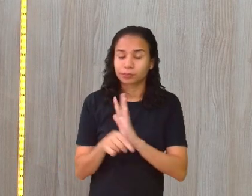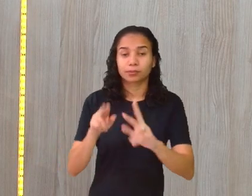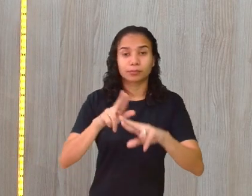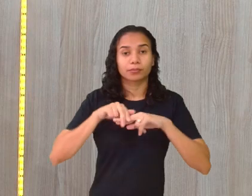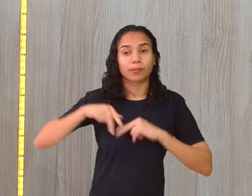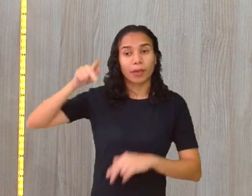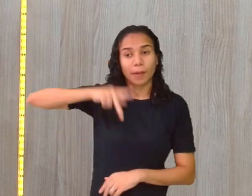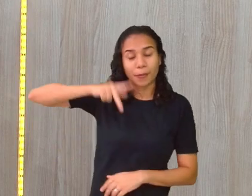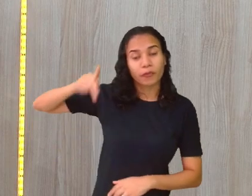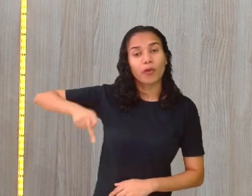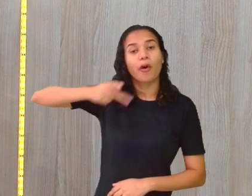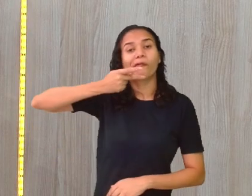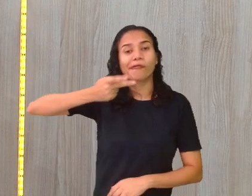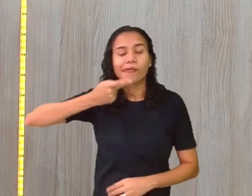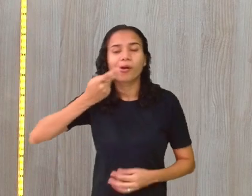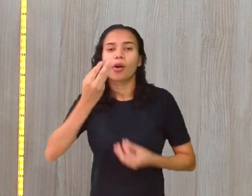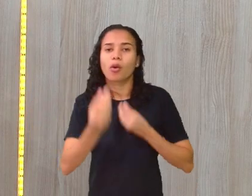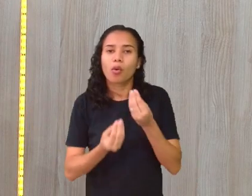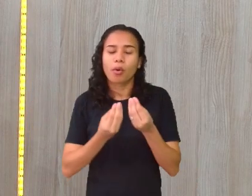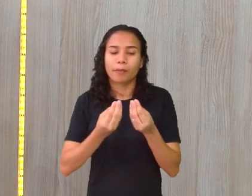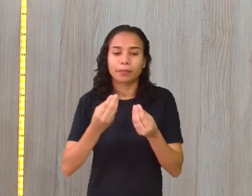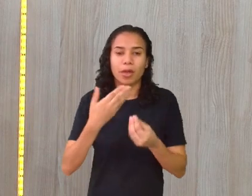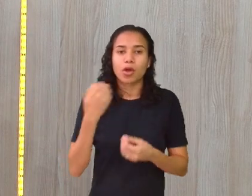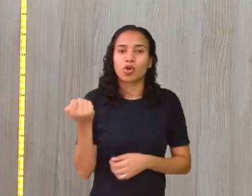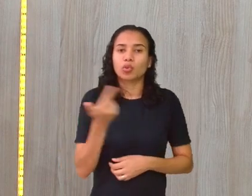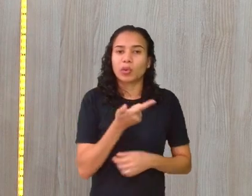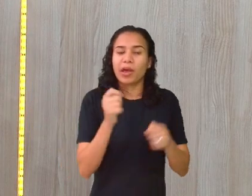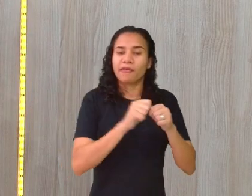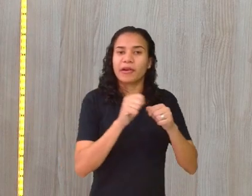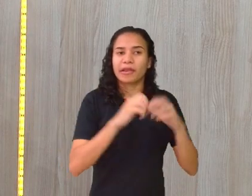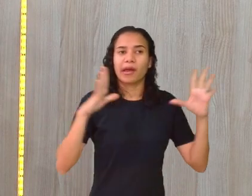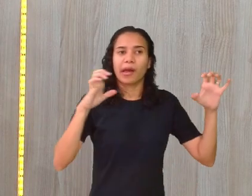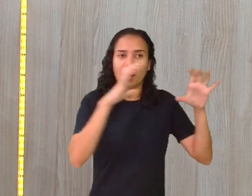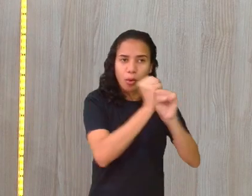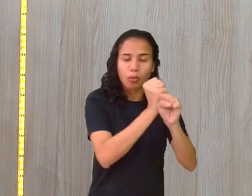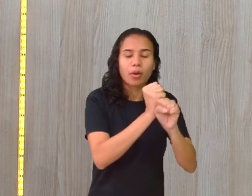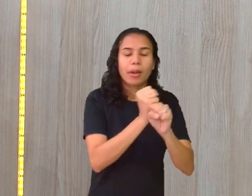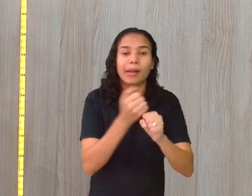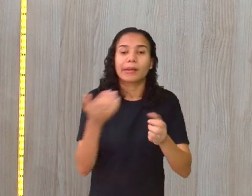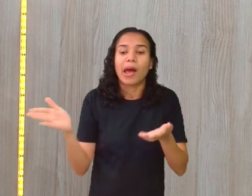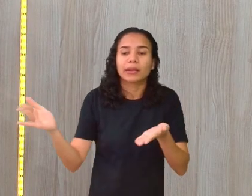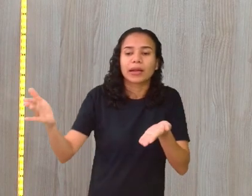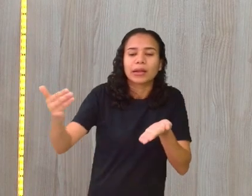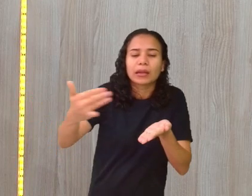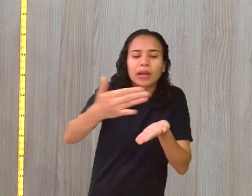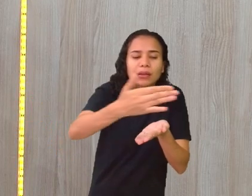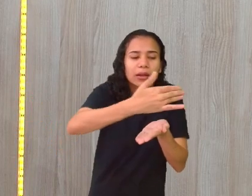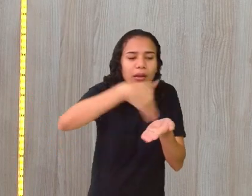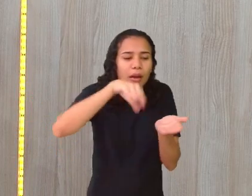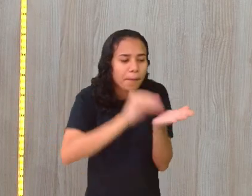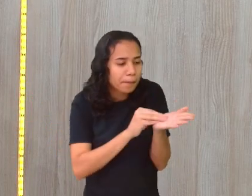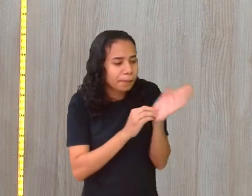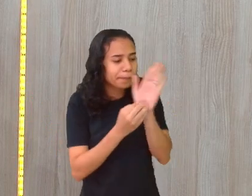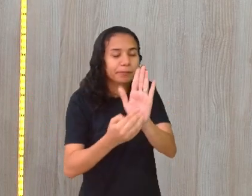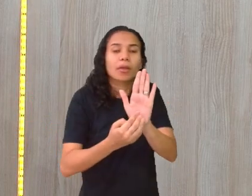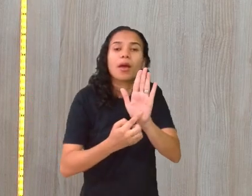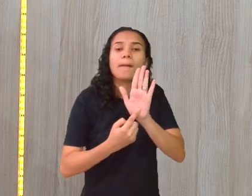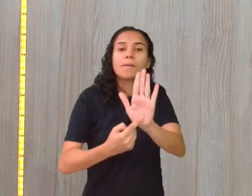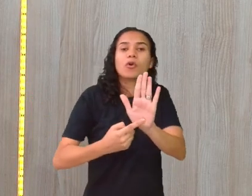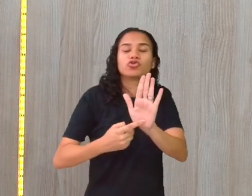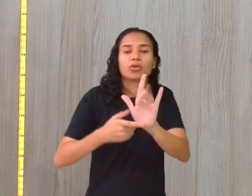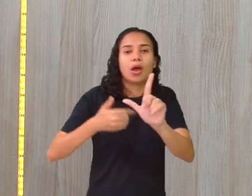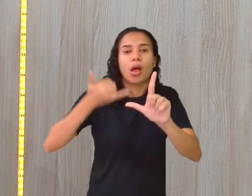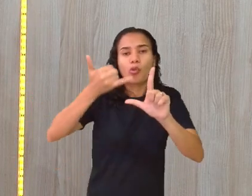a professora mesmo está fazendo, ela vai, em vez de fazer os cálculos, ela está pegando as informações, e vai colocar em forma geométrica, em a parte